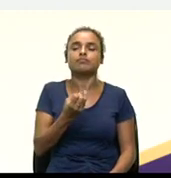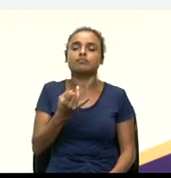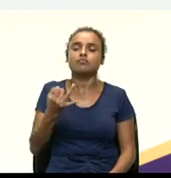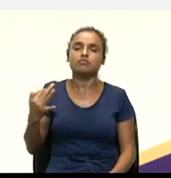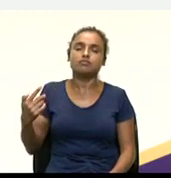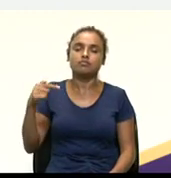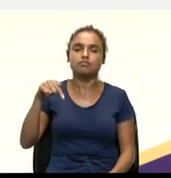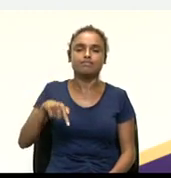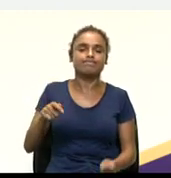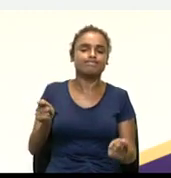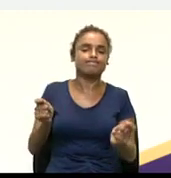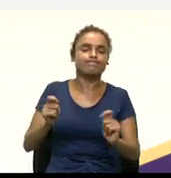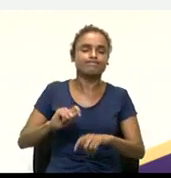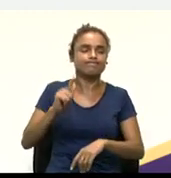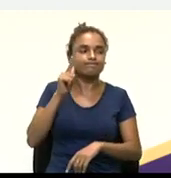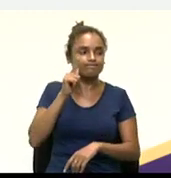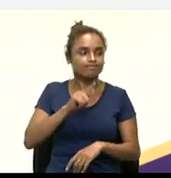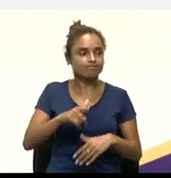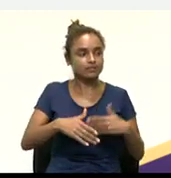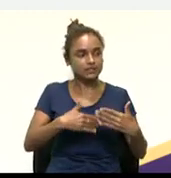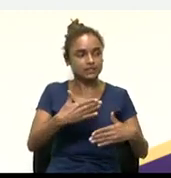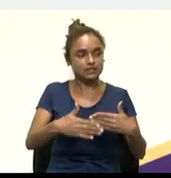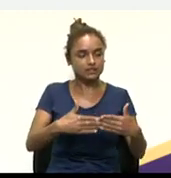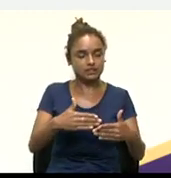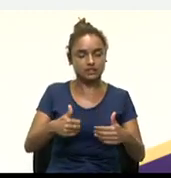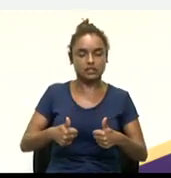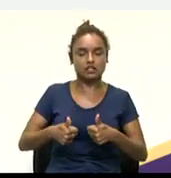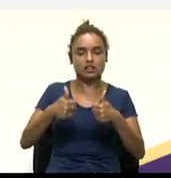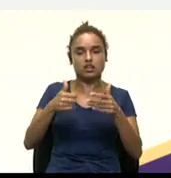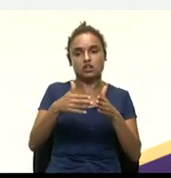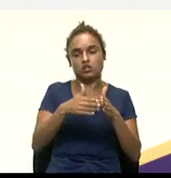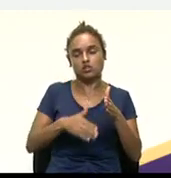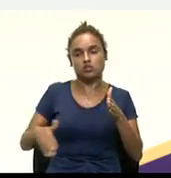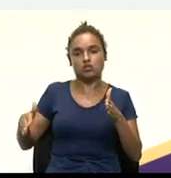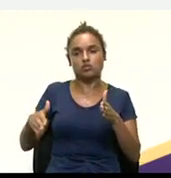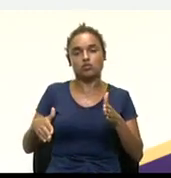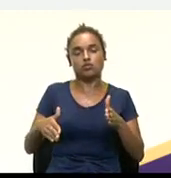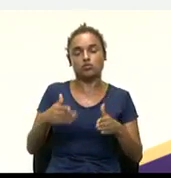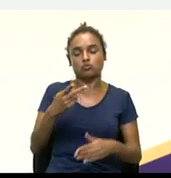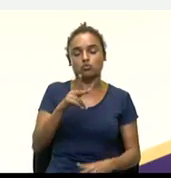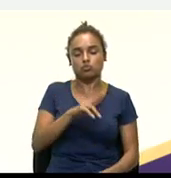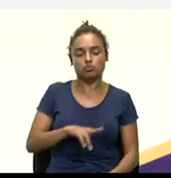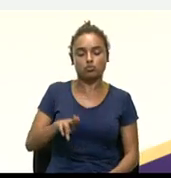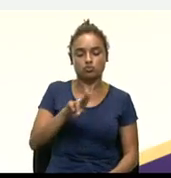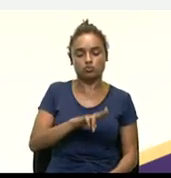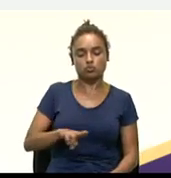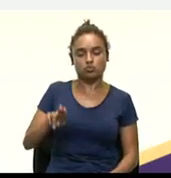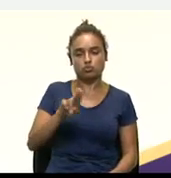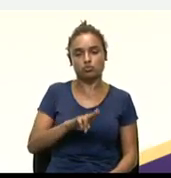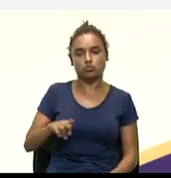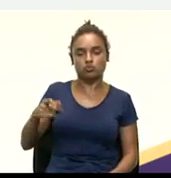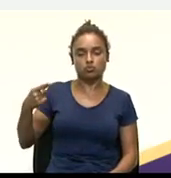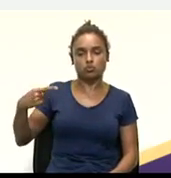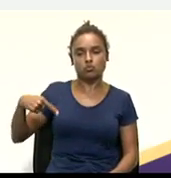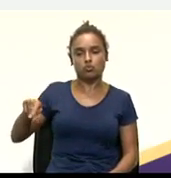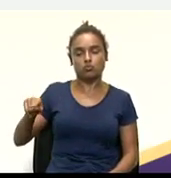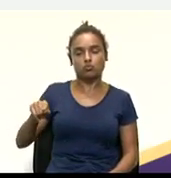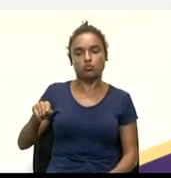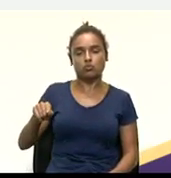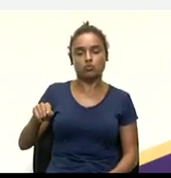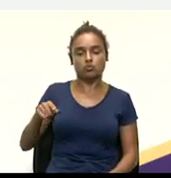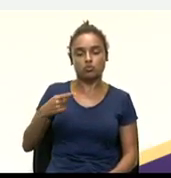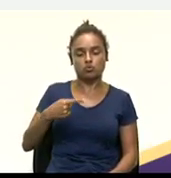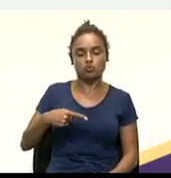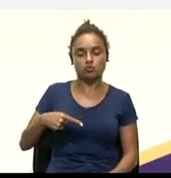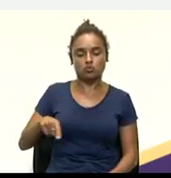as vantagens e desvantagens no seu uso. E o último tópico que eu